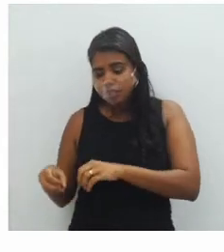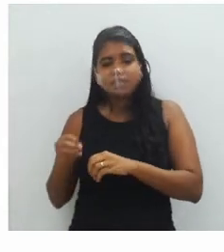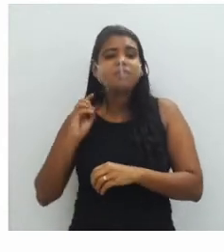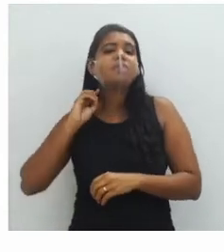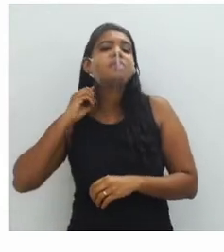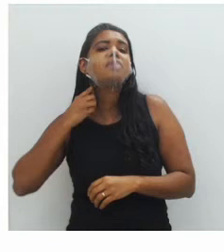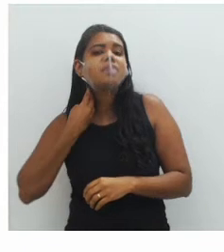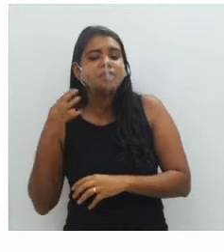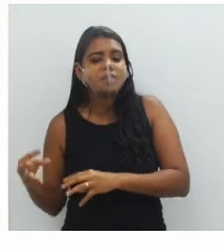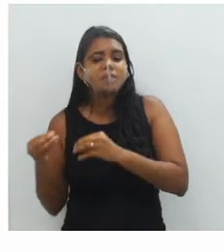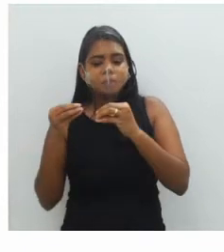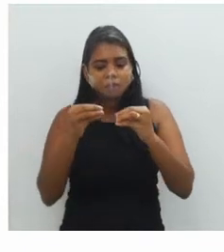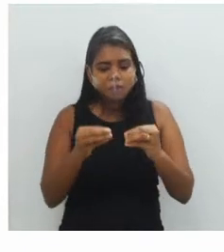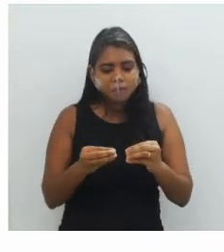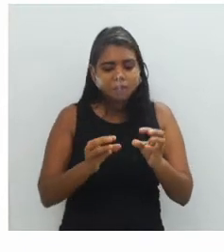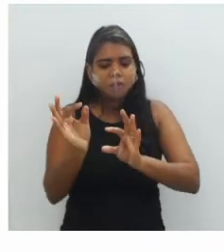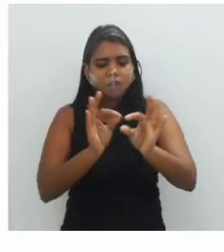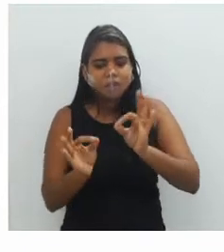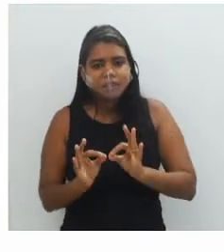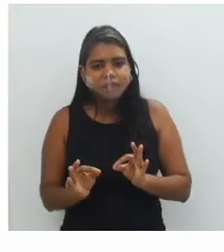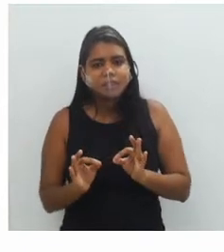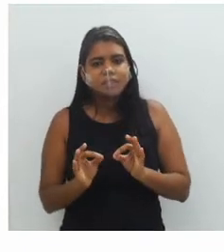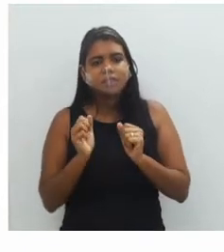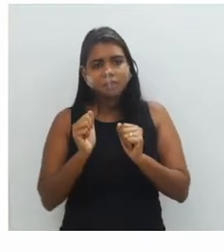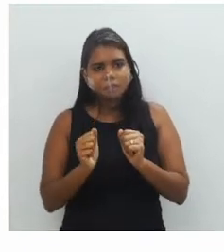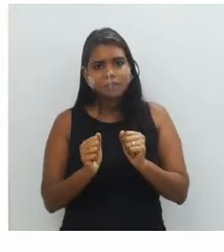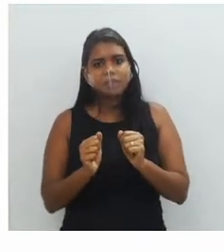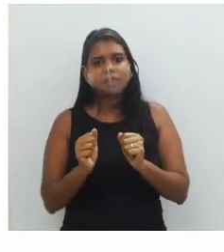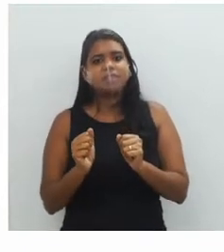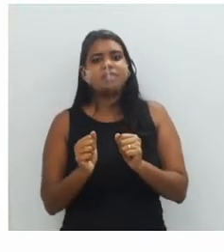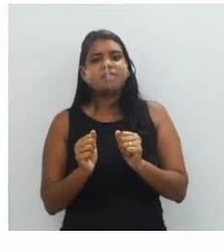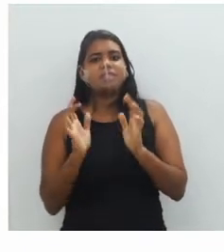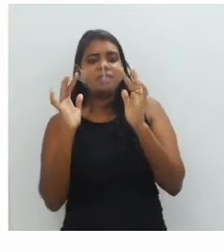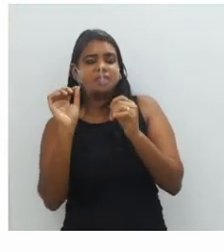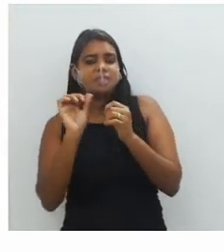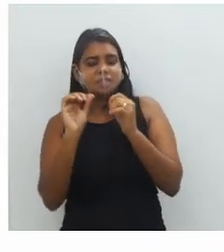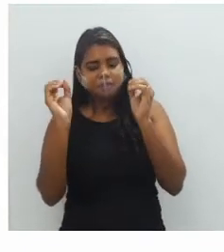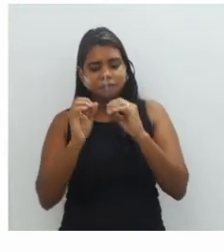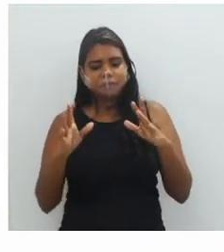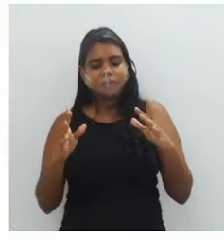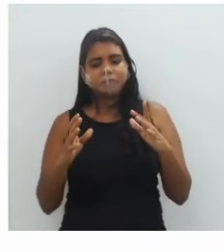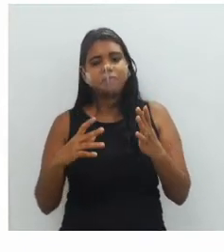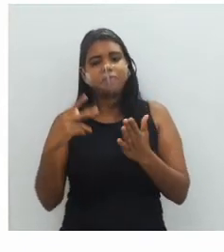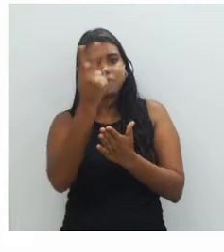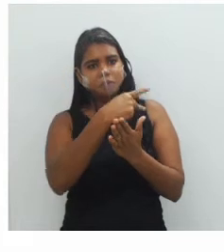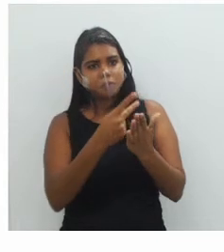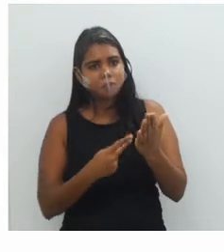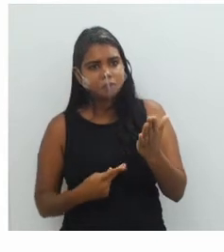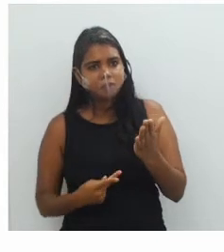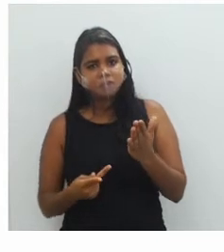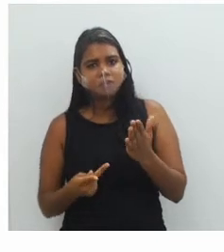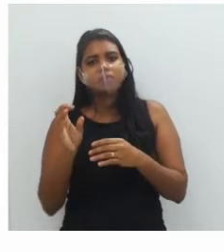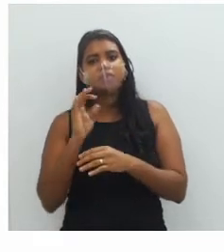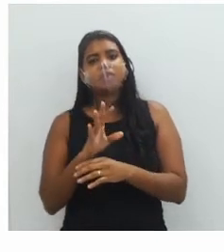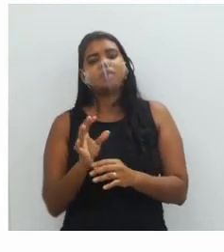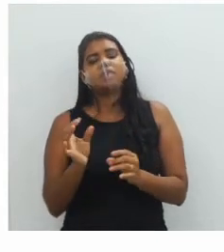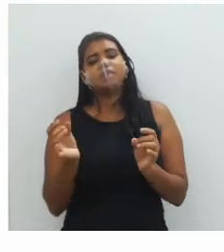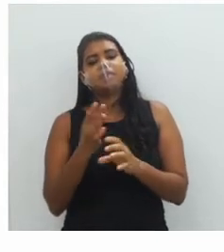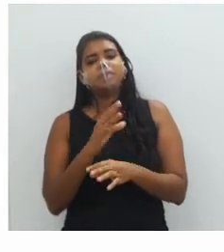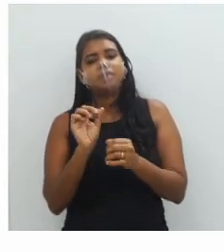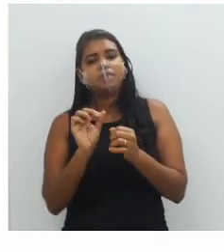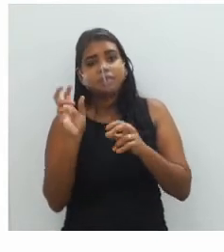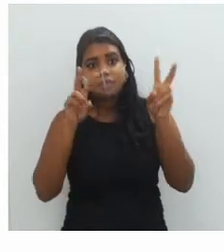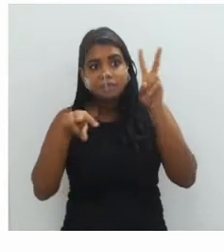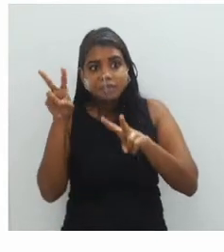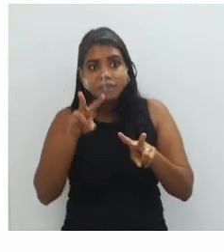conseguir fazer essa composição visual. No caso do Vic Muniz, quando ele terminava de fazer a composição, quando ele termina de fazer a composição